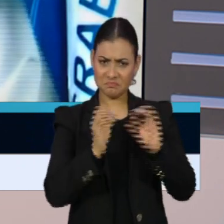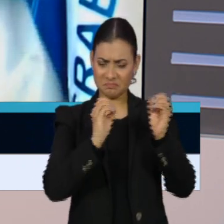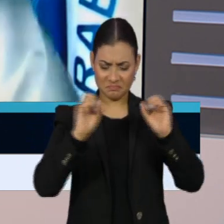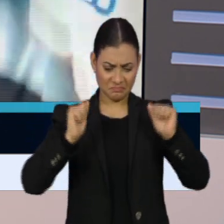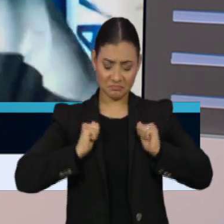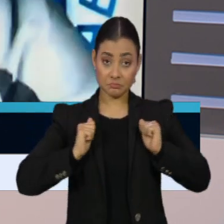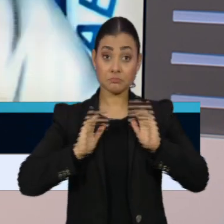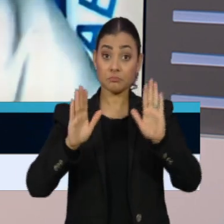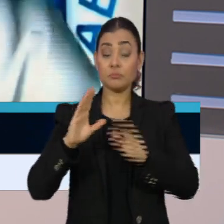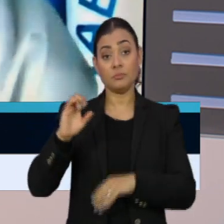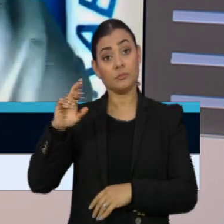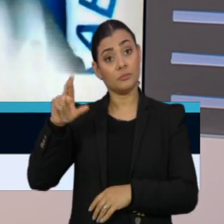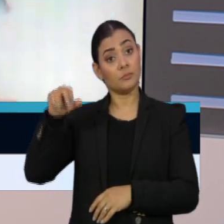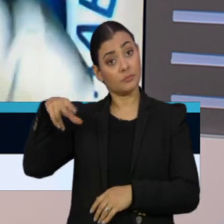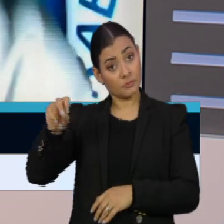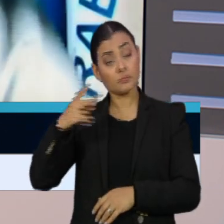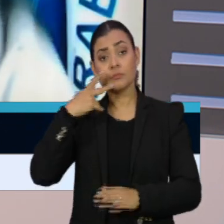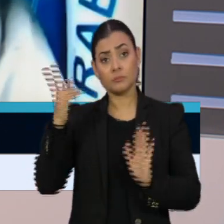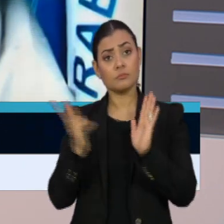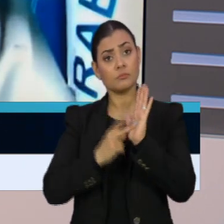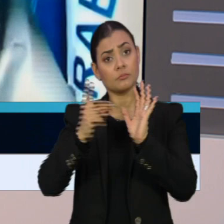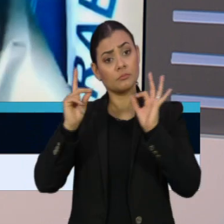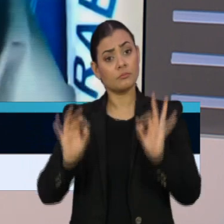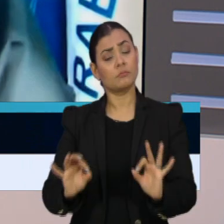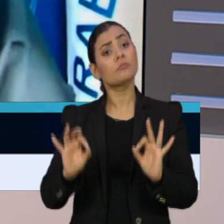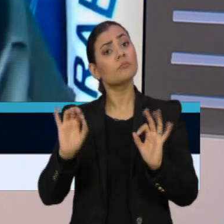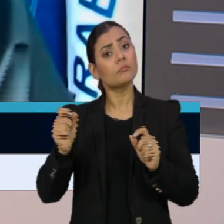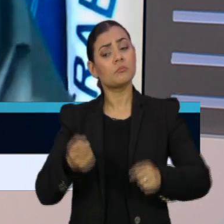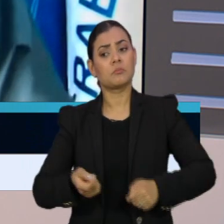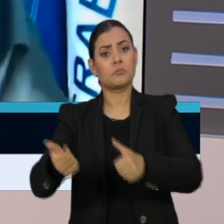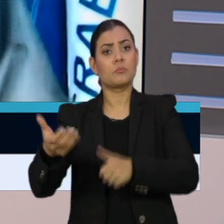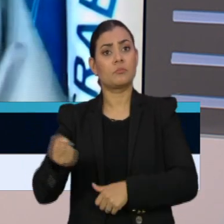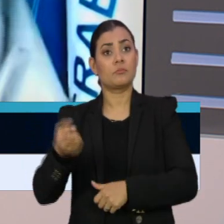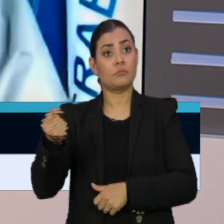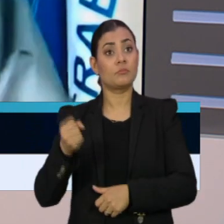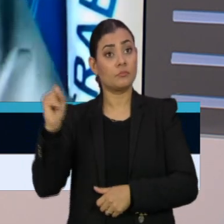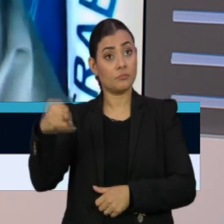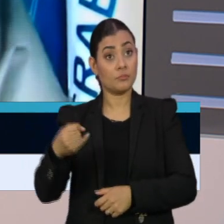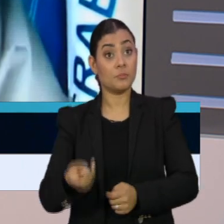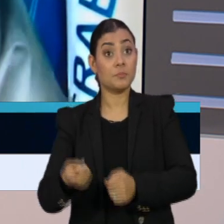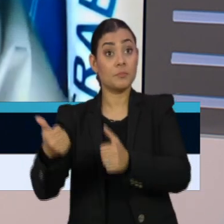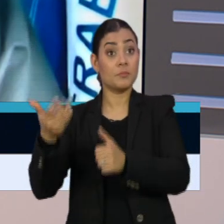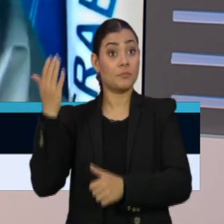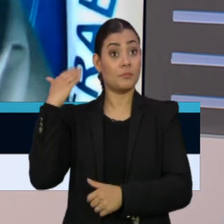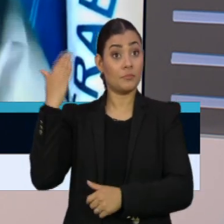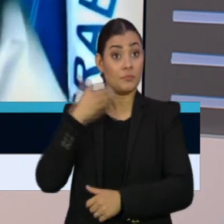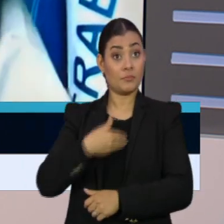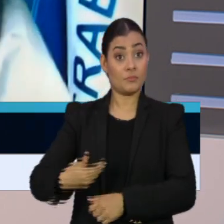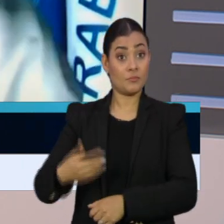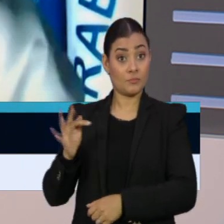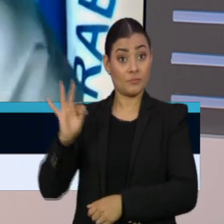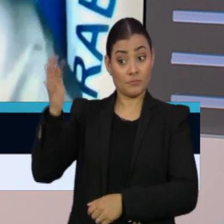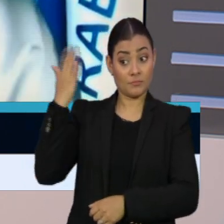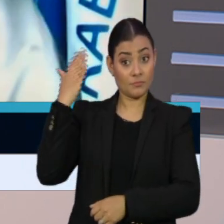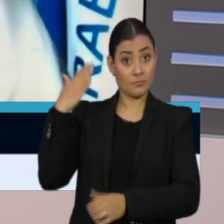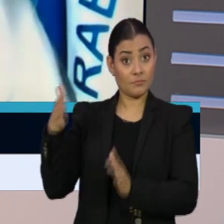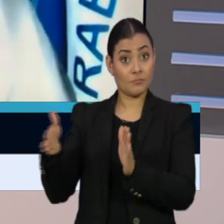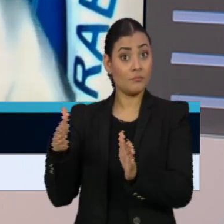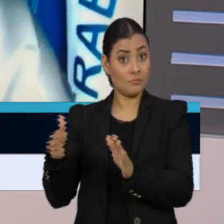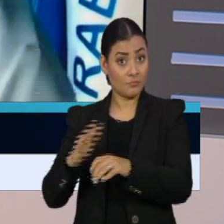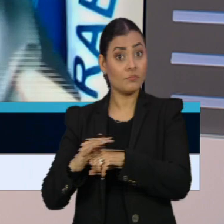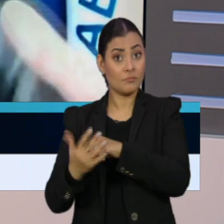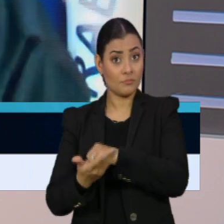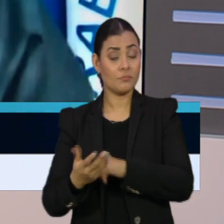oitiva, Cristiano Carvalho confirmou ter recebido auxílio emergencial o benefício concedido pelo governo federal durante a pandemia.